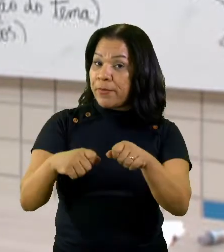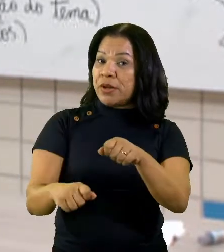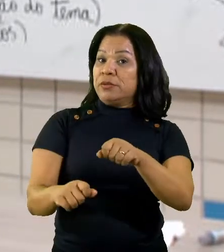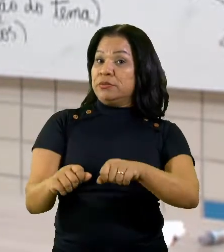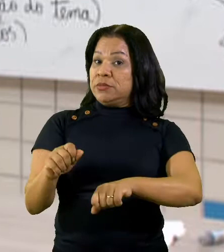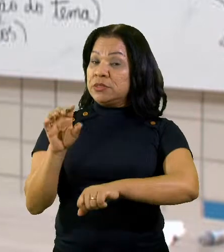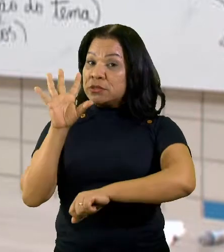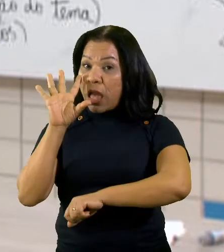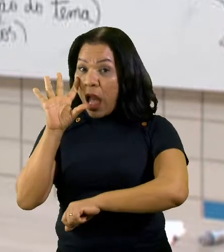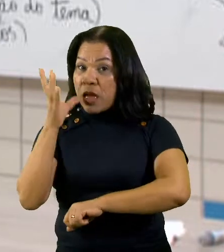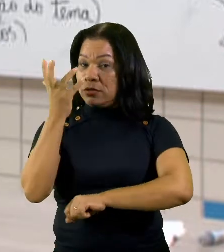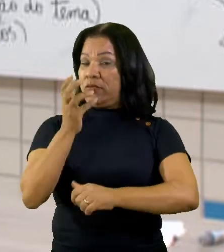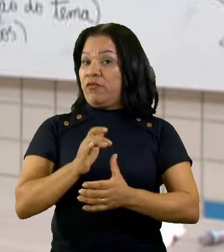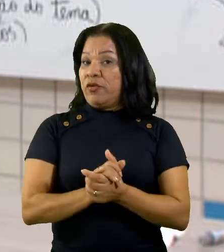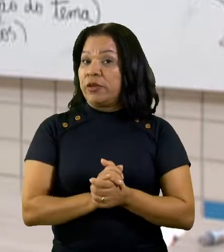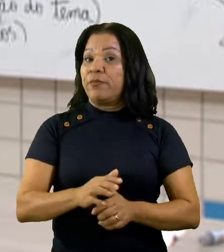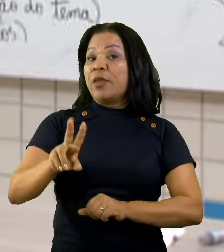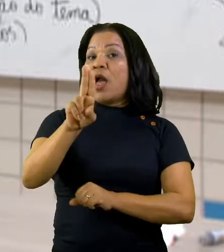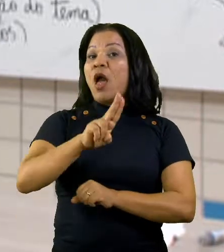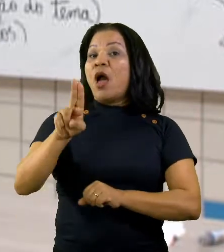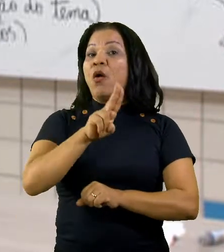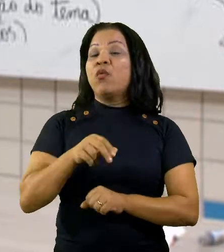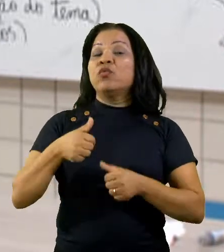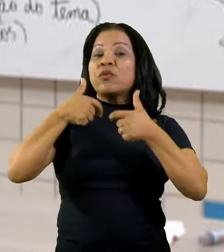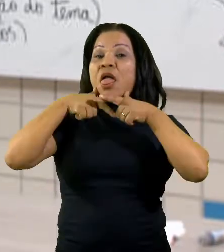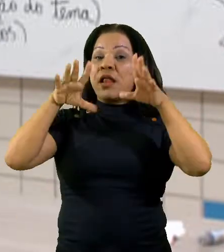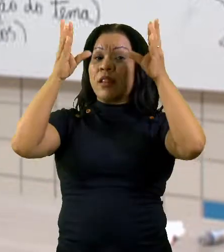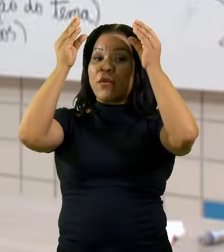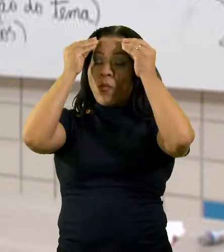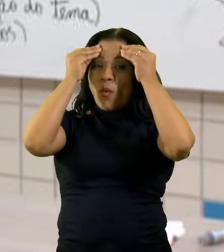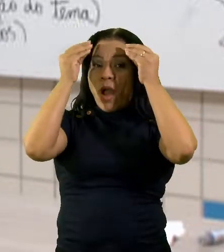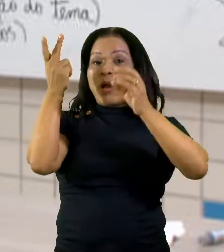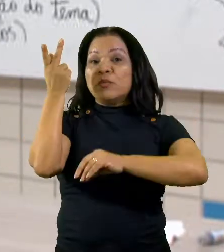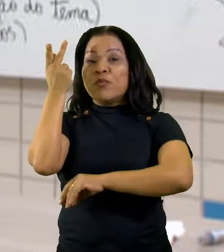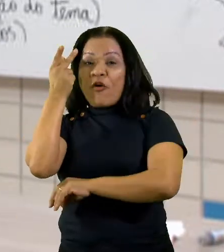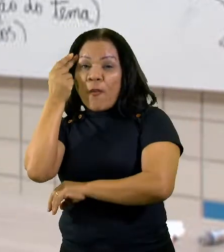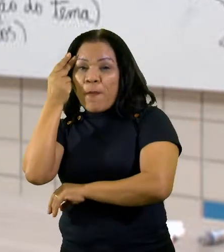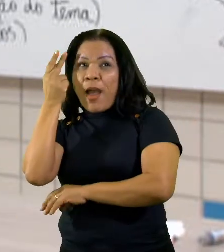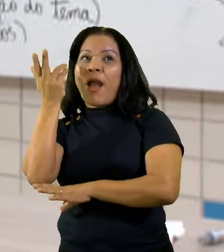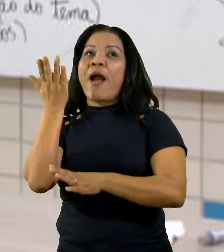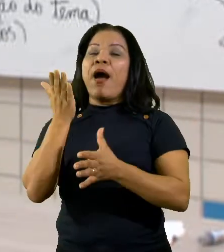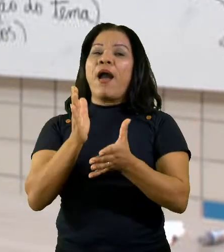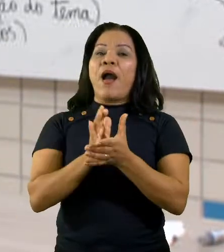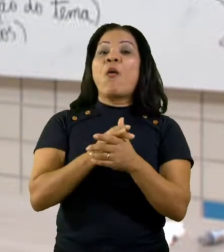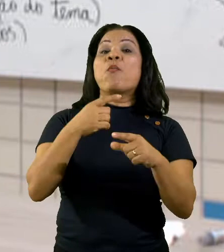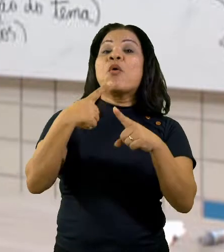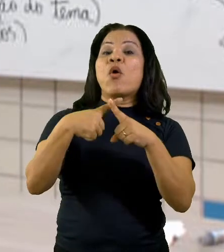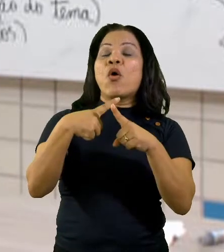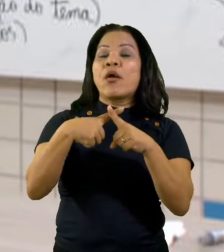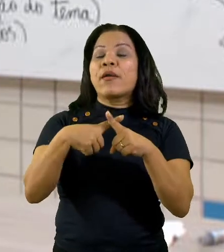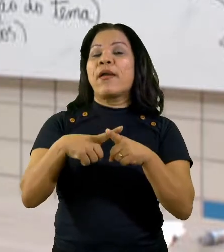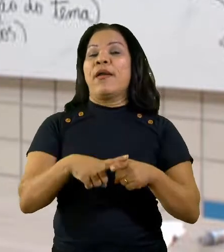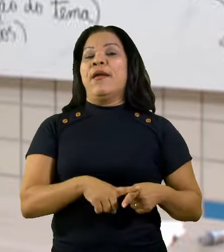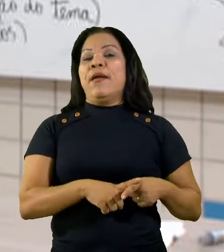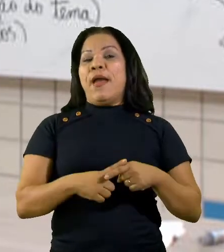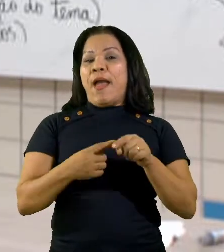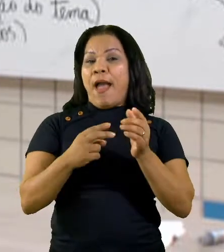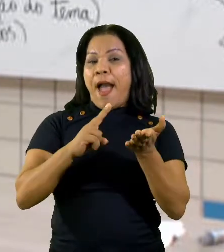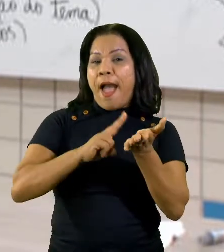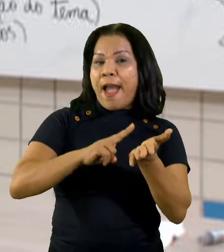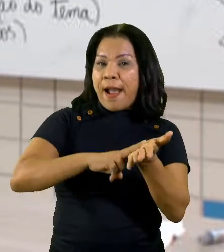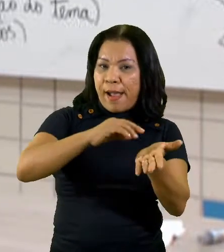Ela utiliza uma linguagem formal, porque normalmente as cartas argumentativas, elas são direcionadas à